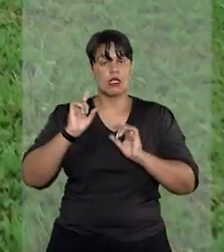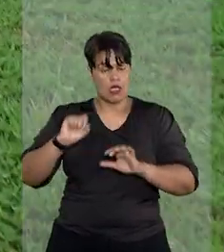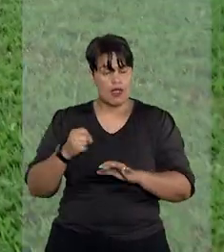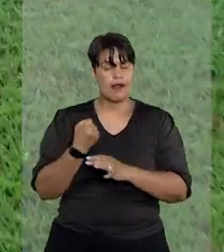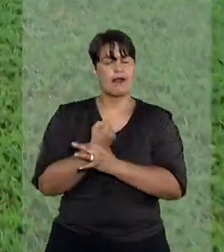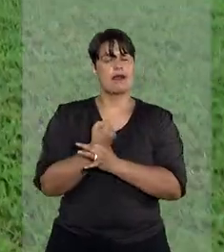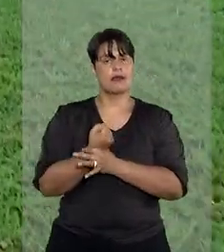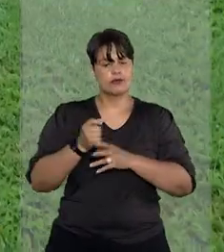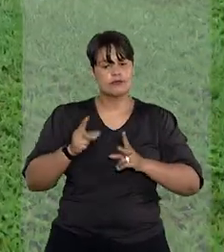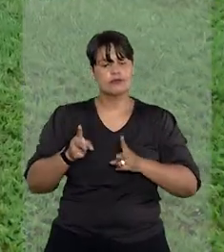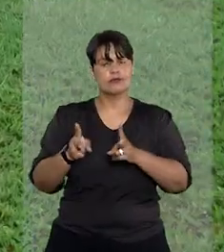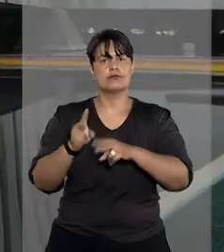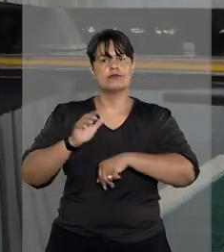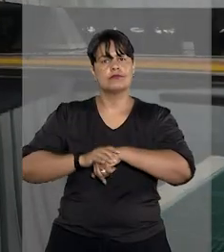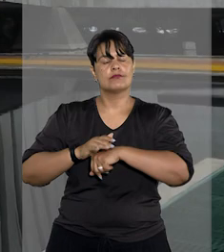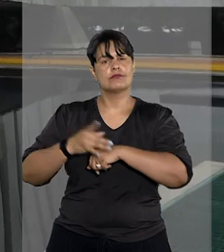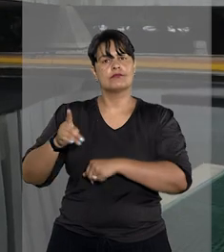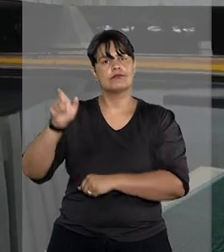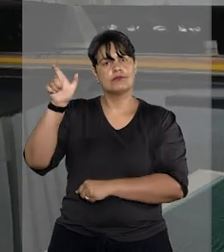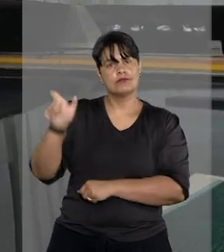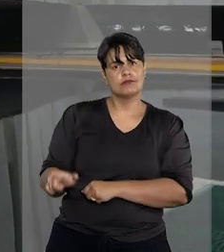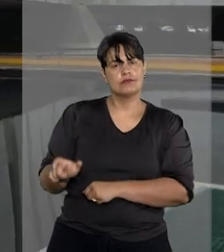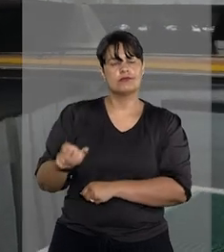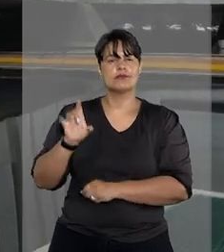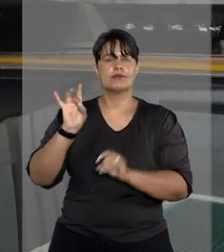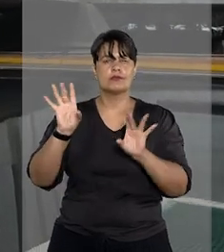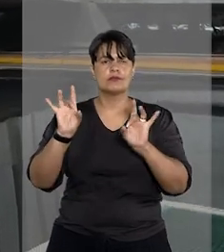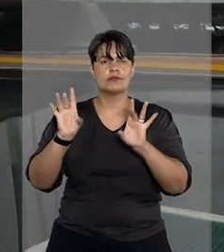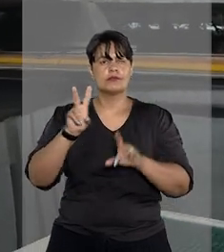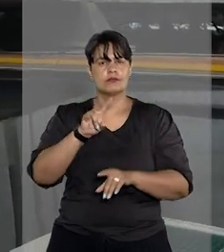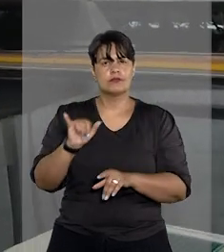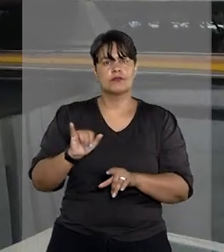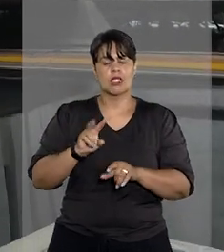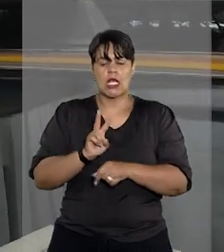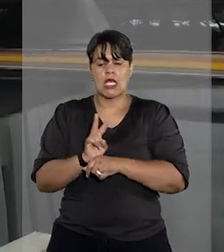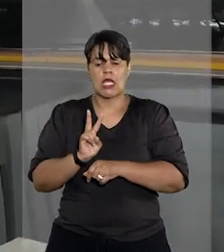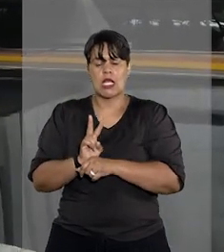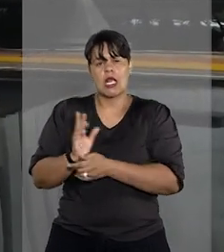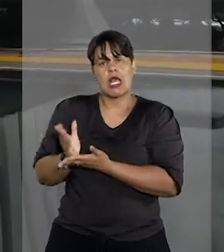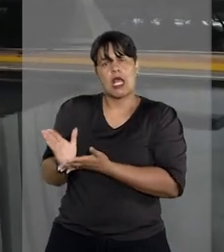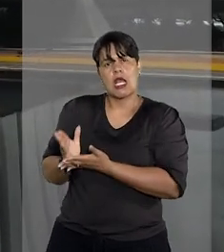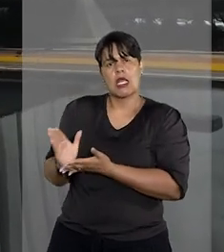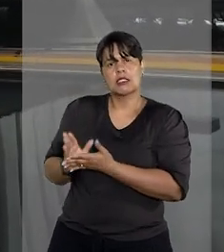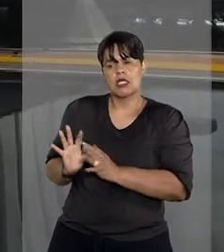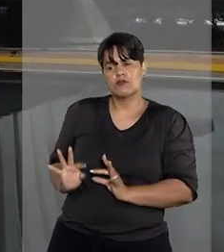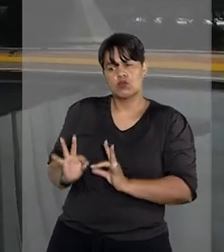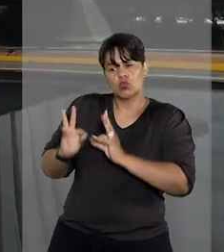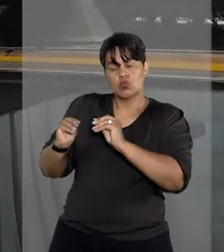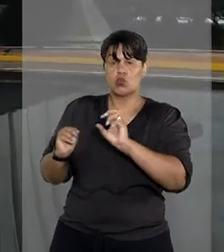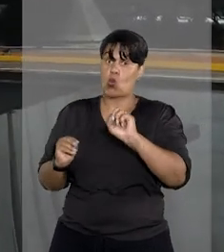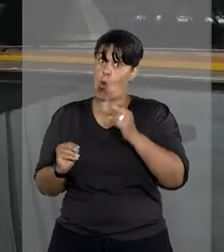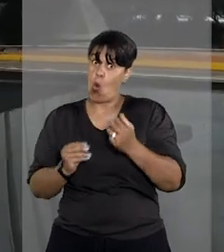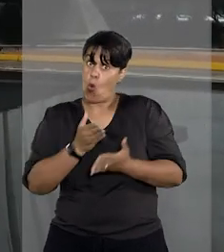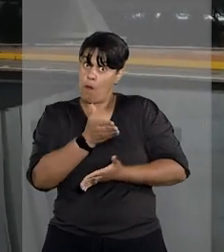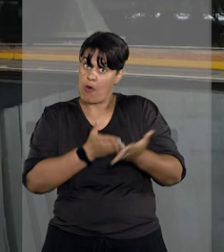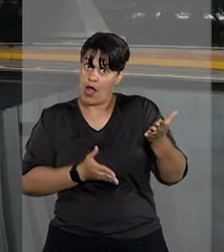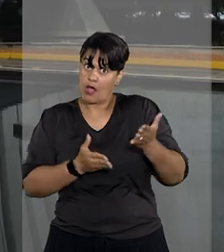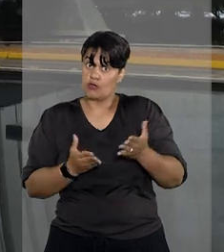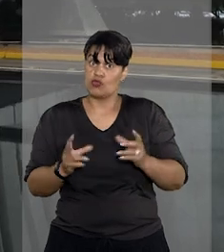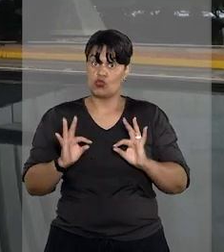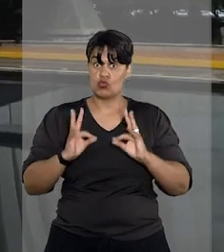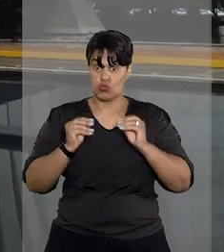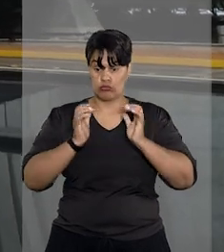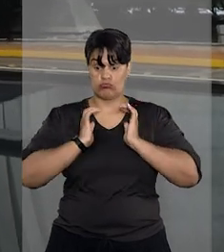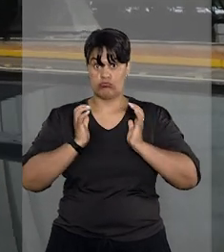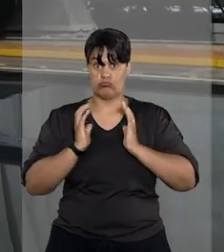exercício do direito do credor privilegiado mediante a reserva da totalidade ou de parte do produto da arrematação do